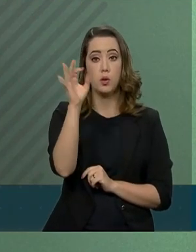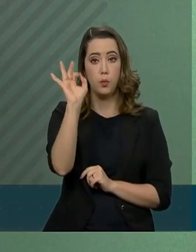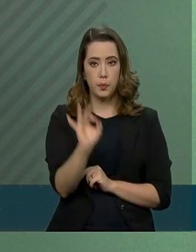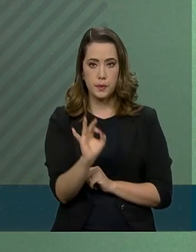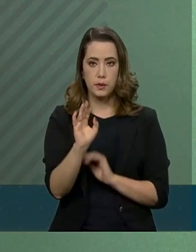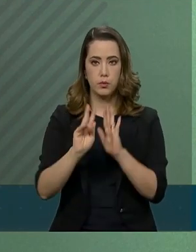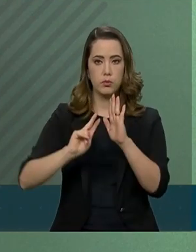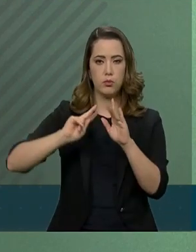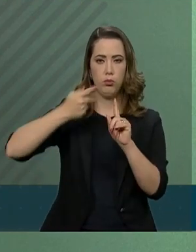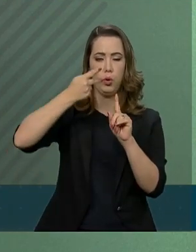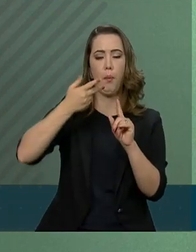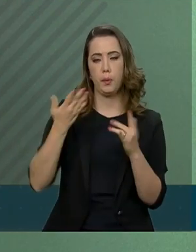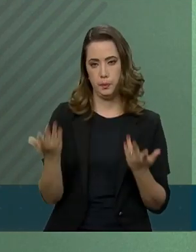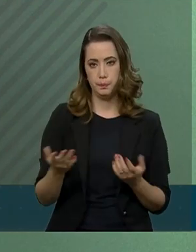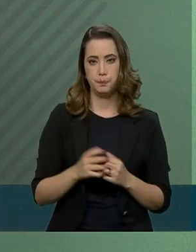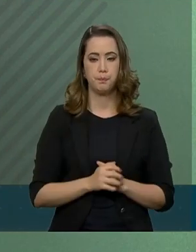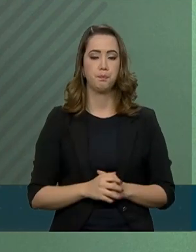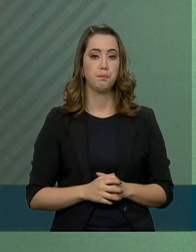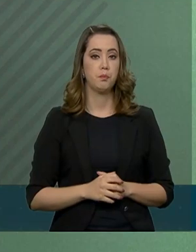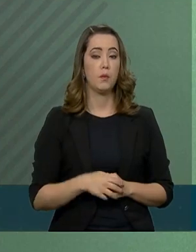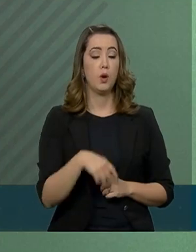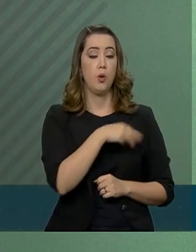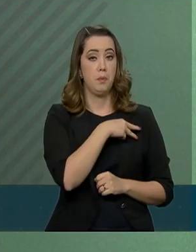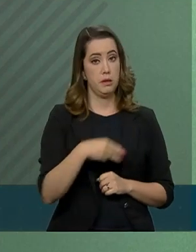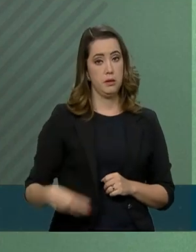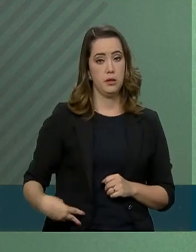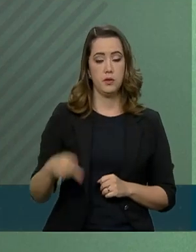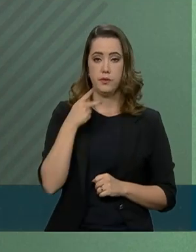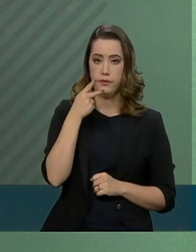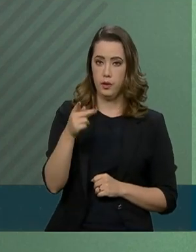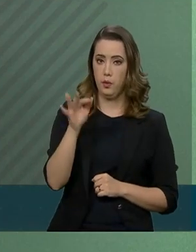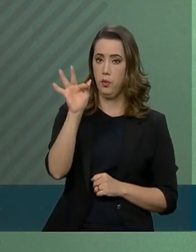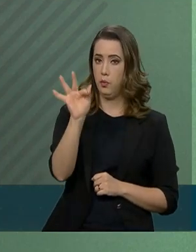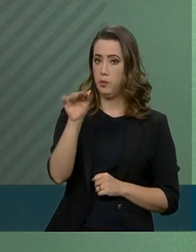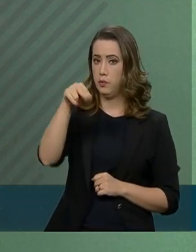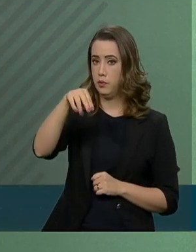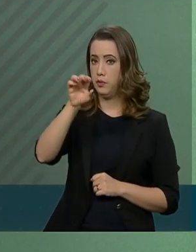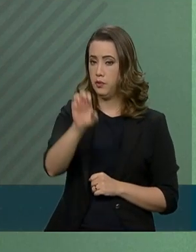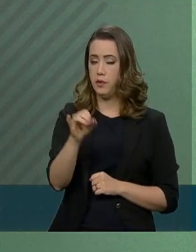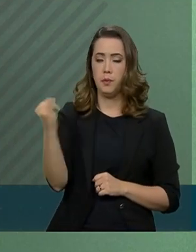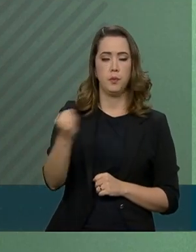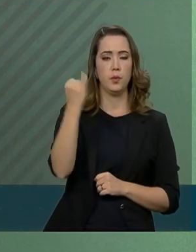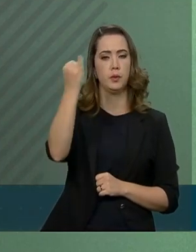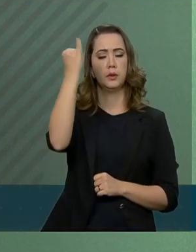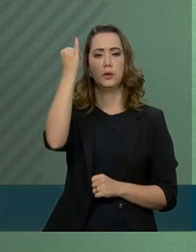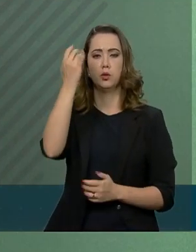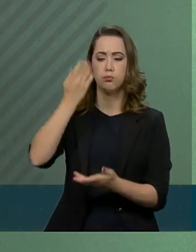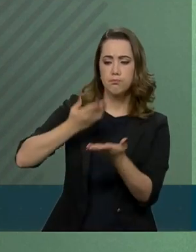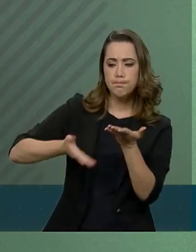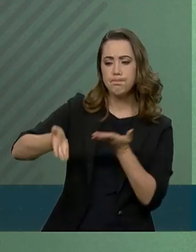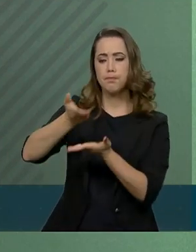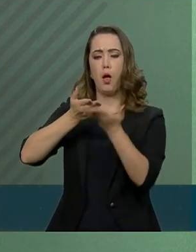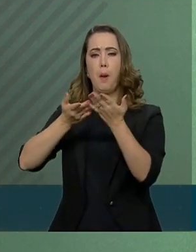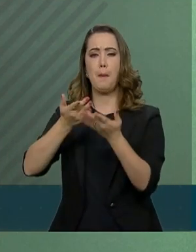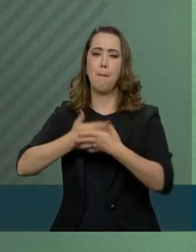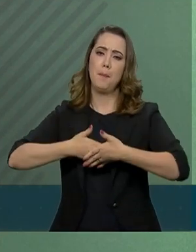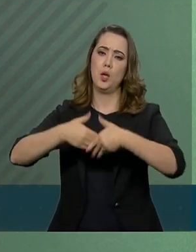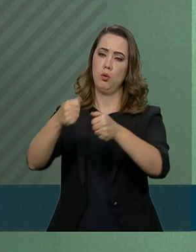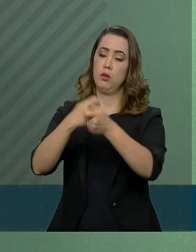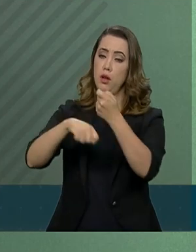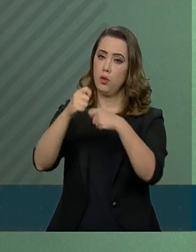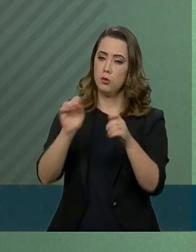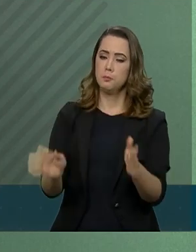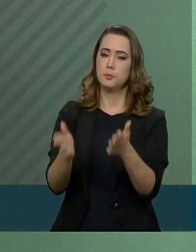FNE é um importante instrumento para aquecer a economia e impulsionar o